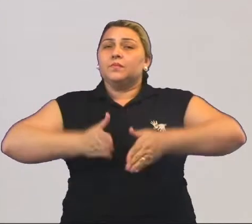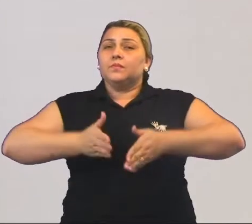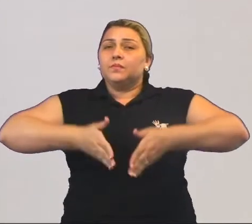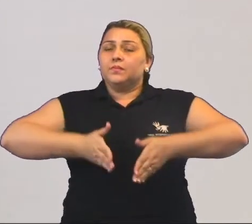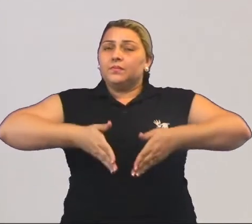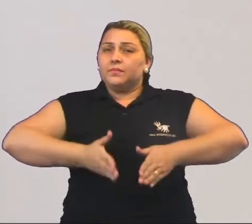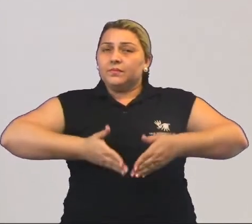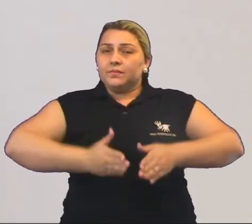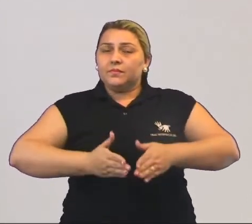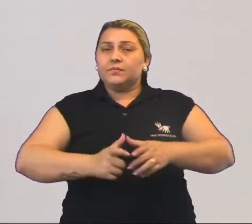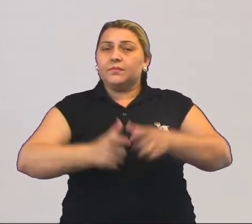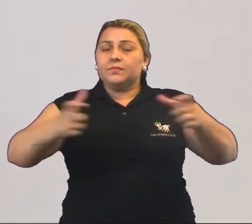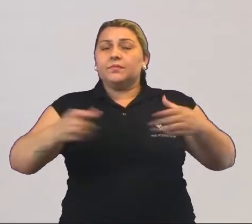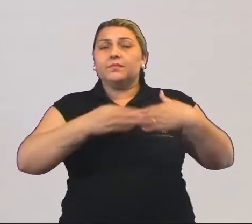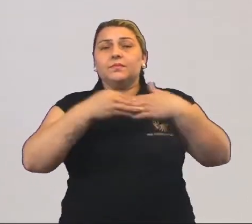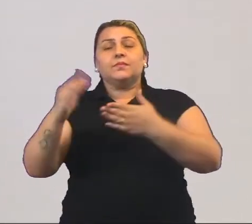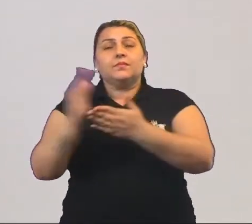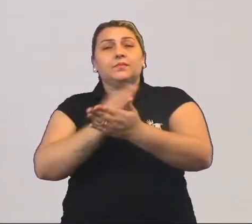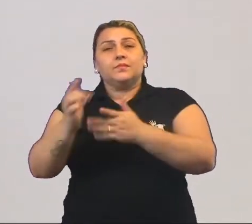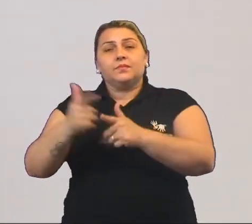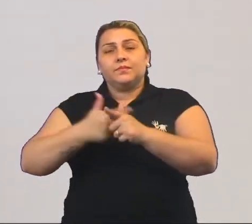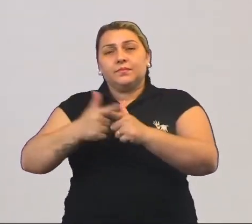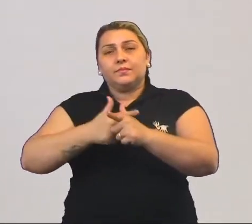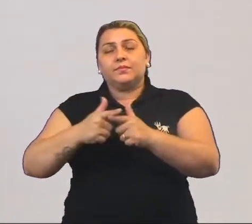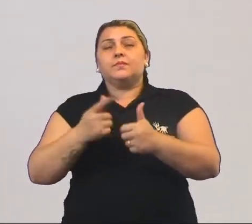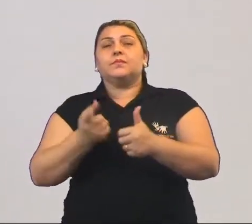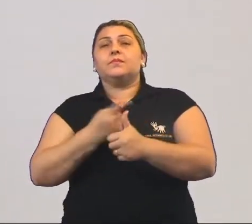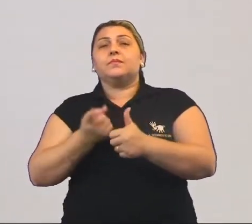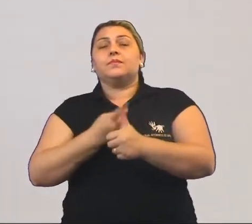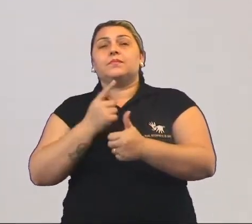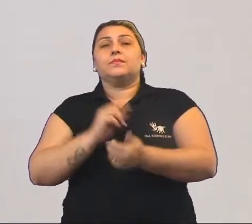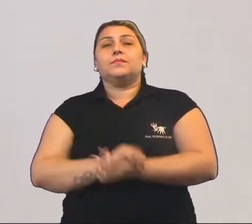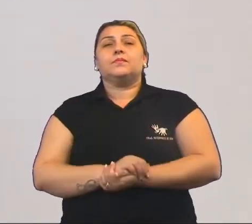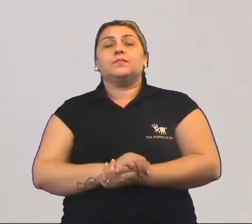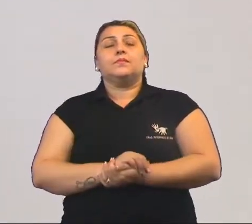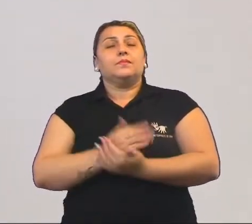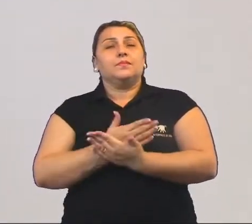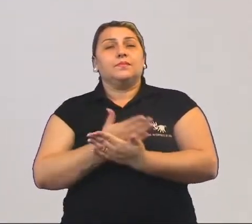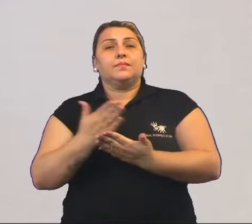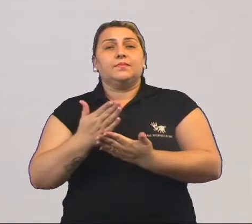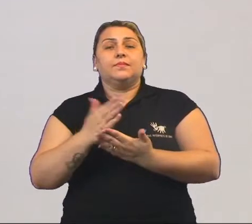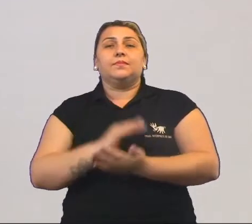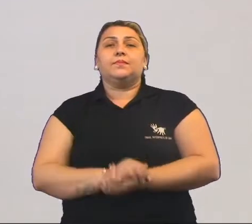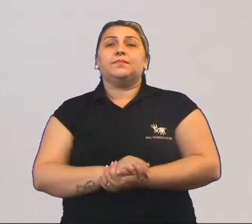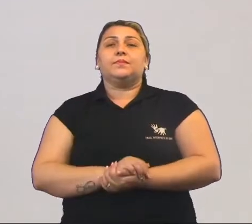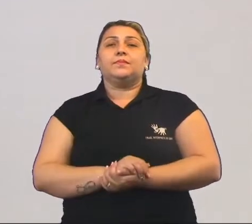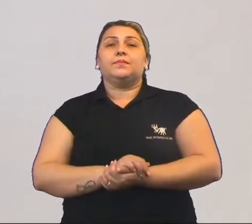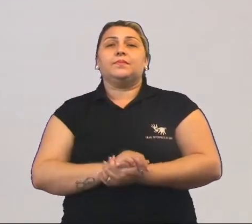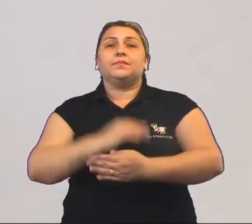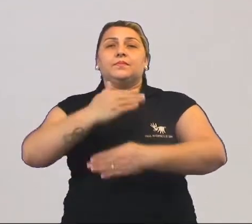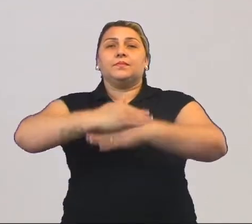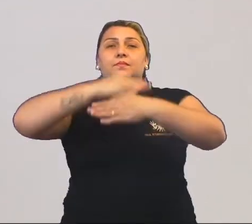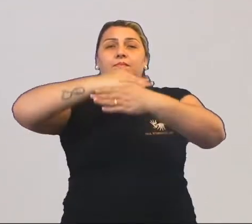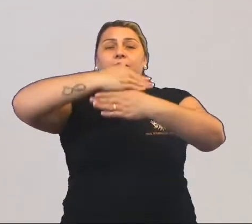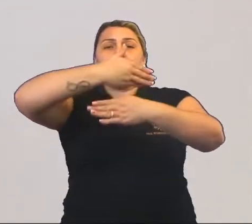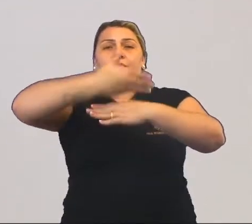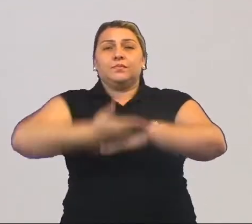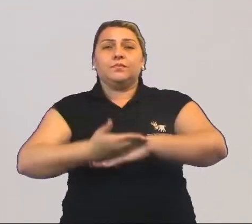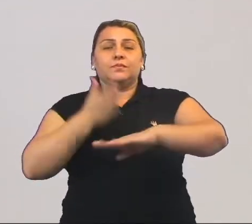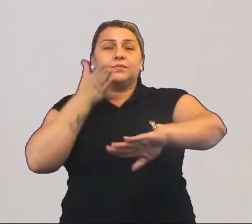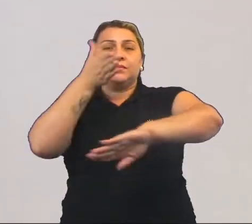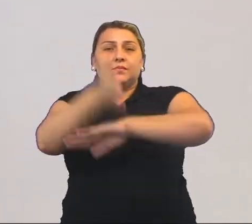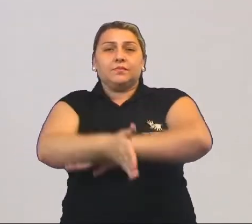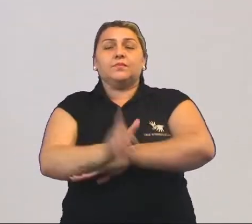quantidade, o que trouxe alguns problemas, pois eles começaram a derrubar cercas, invadir